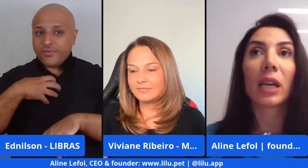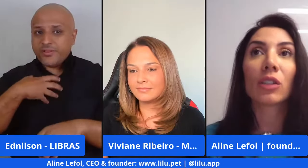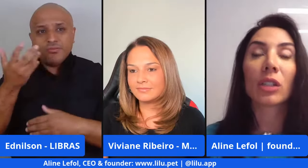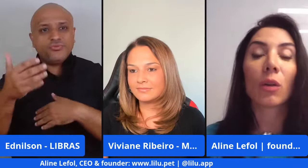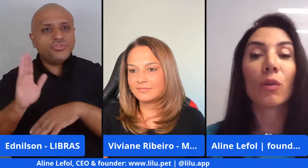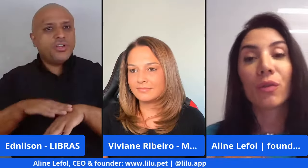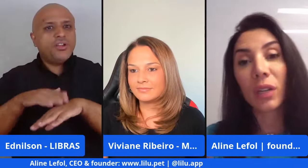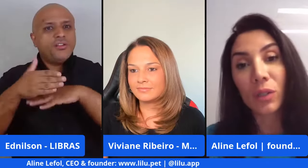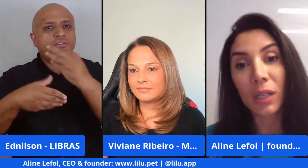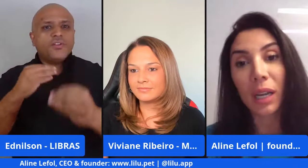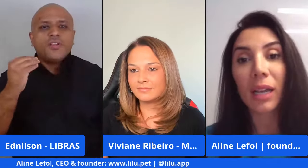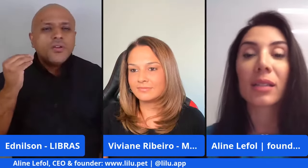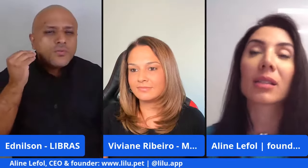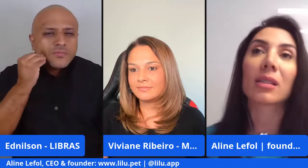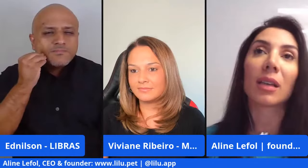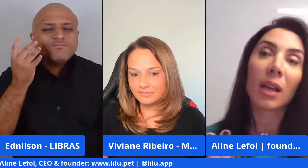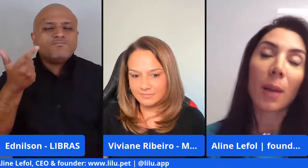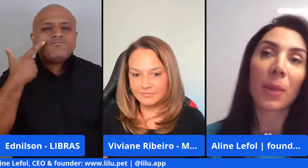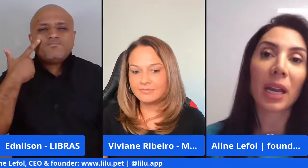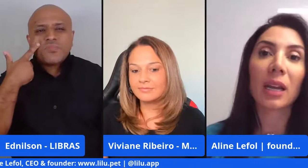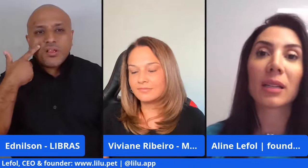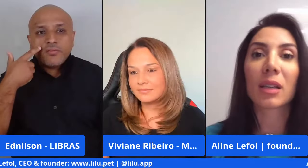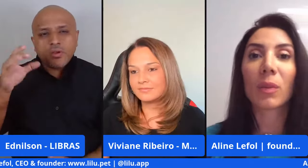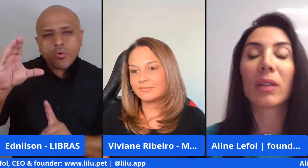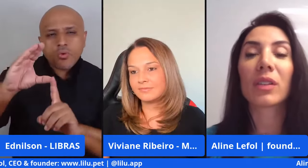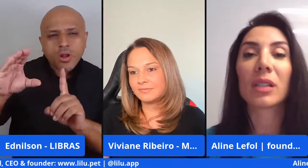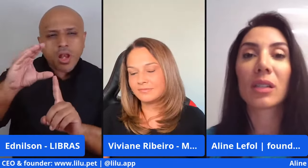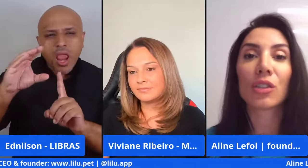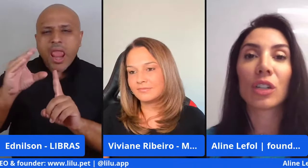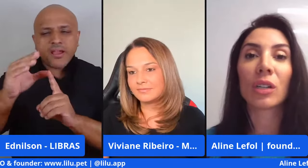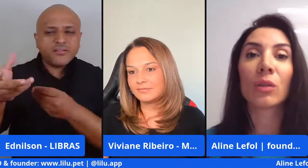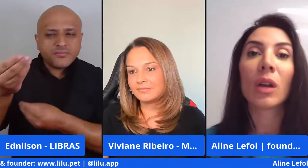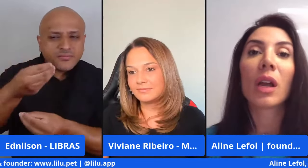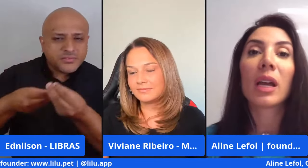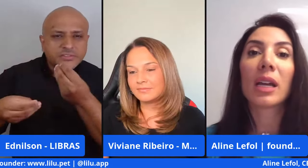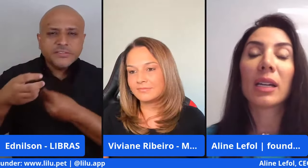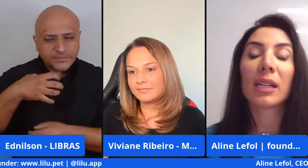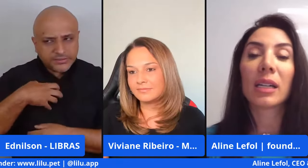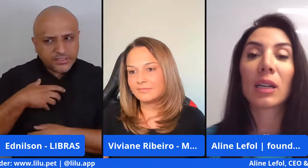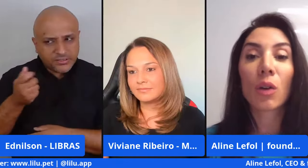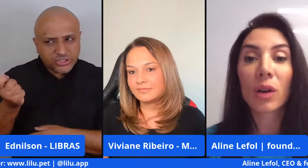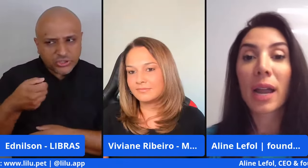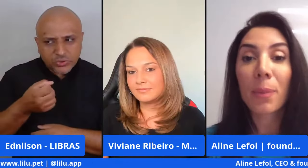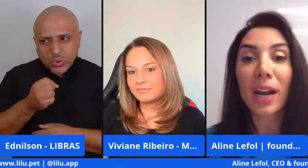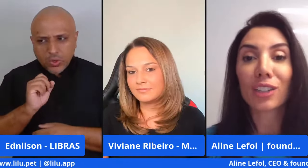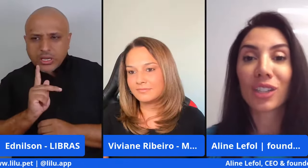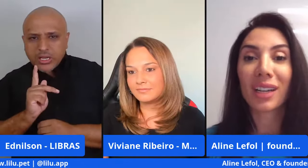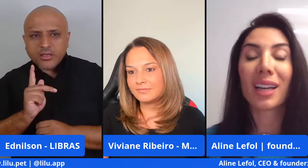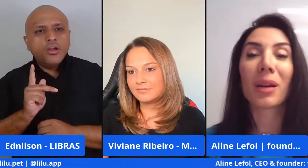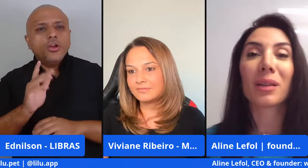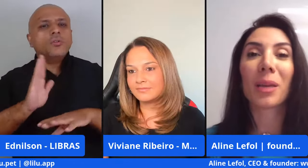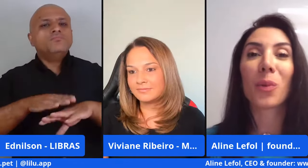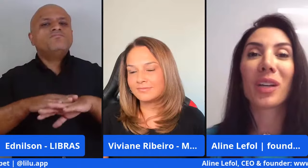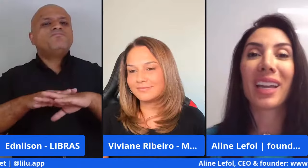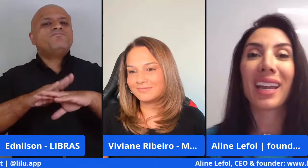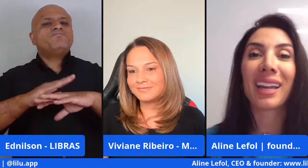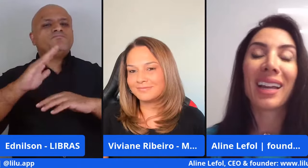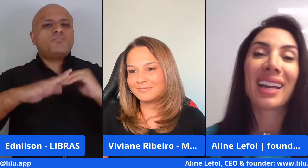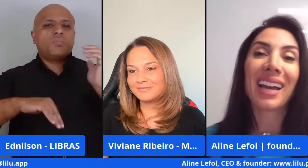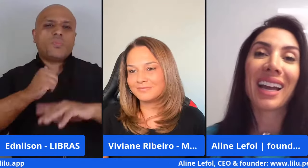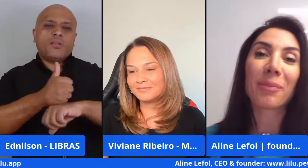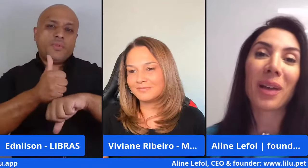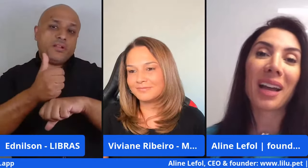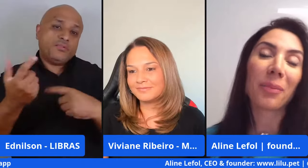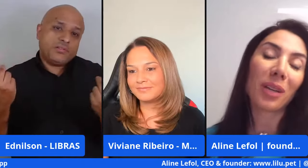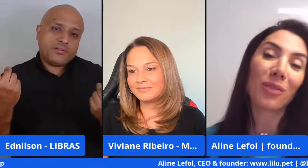virar um teste, ouvir os clientes, se para eles também fazia sentido e colocar em prática, né? Até porque